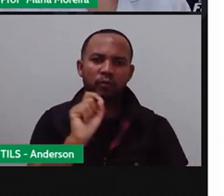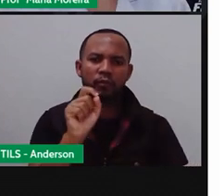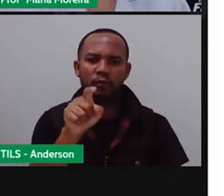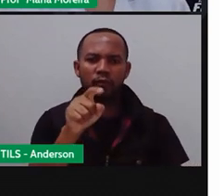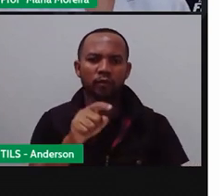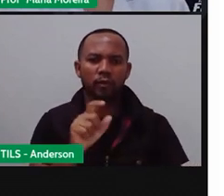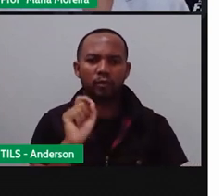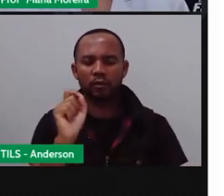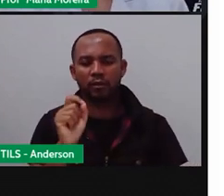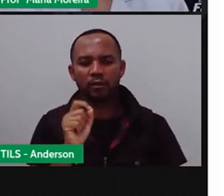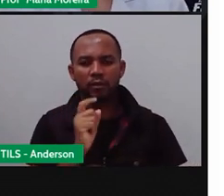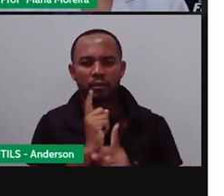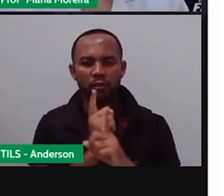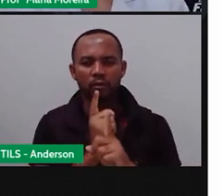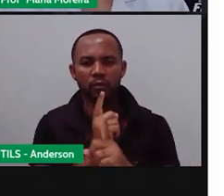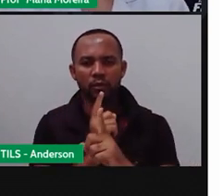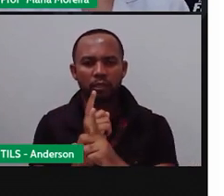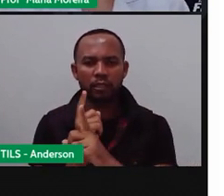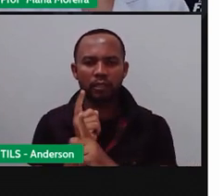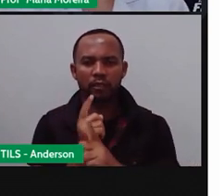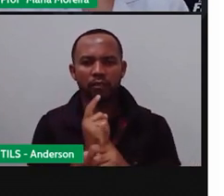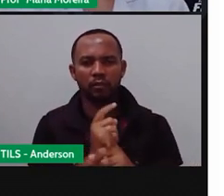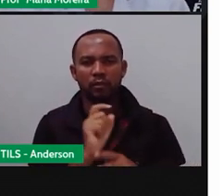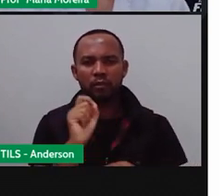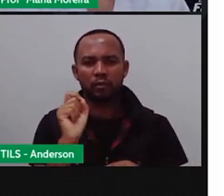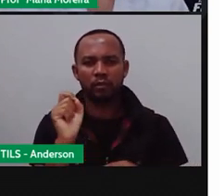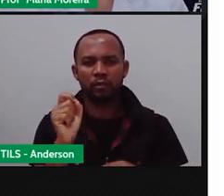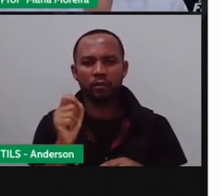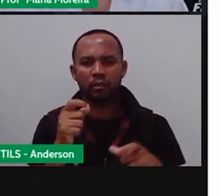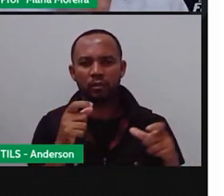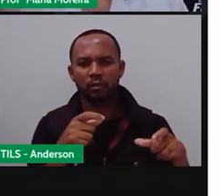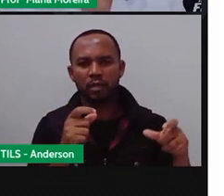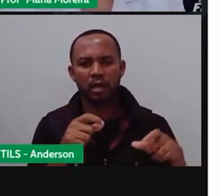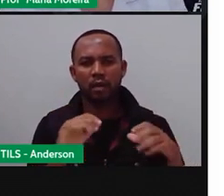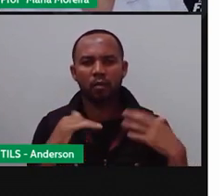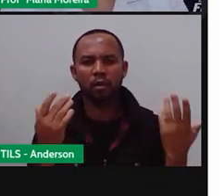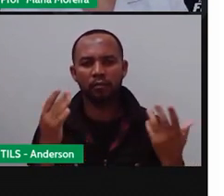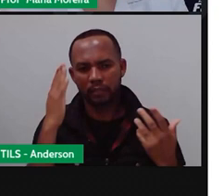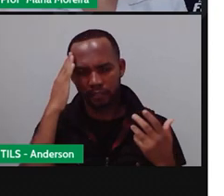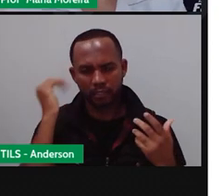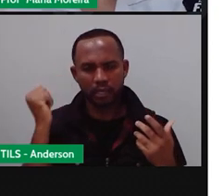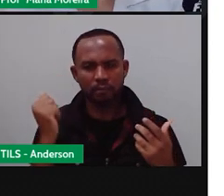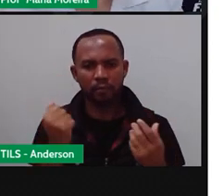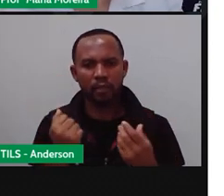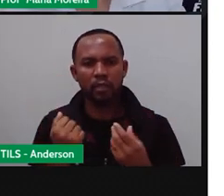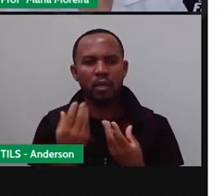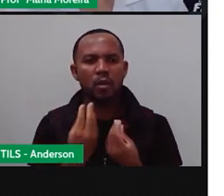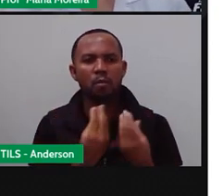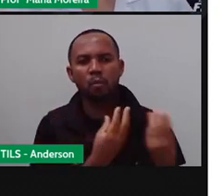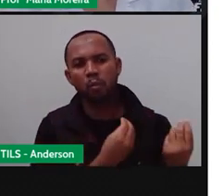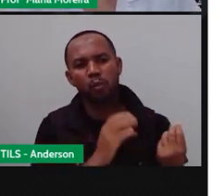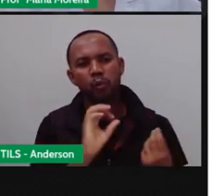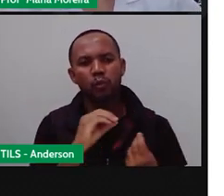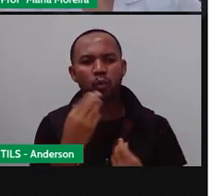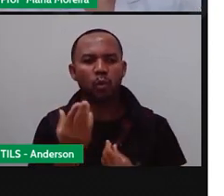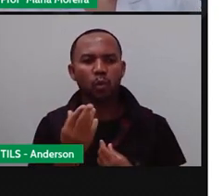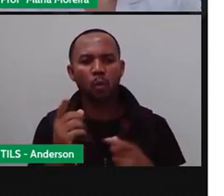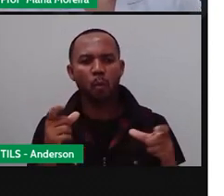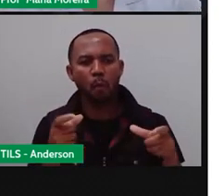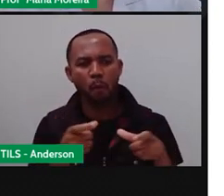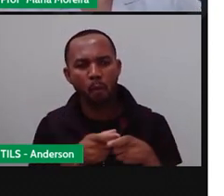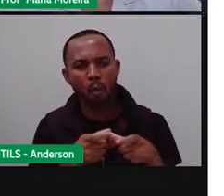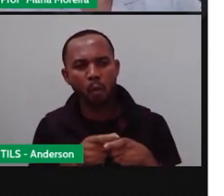recém-descoberto, pelo que eu entendi na reportagem que eu estava lendo, tanto que não se sabe quantos exemplares ainda existem dele